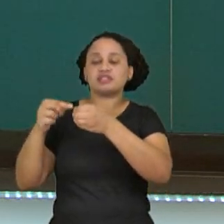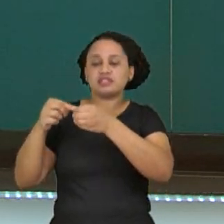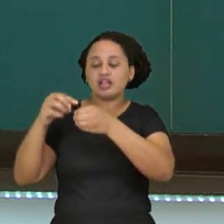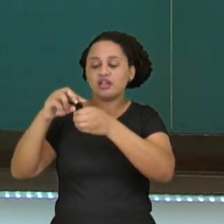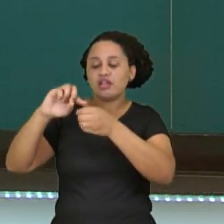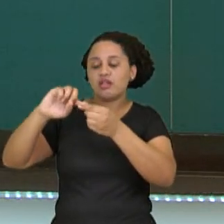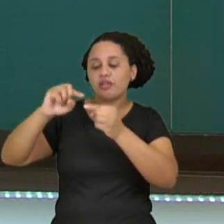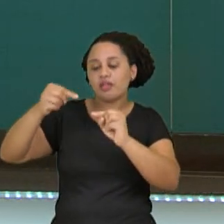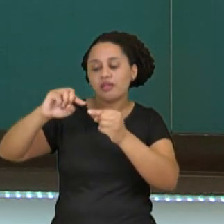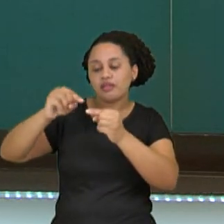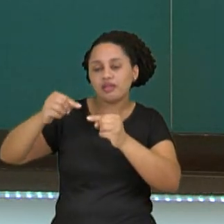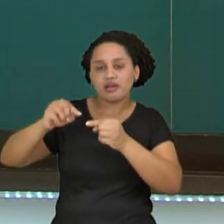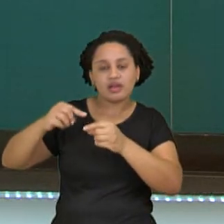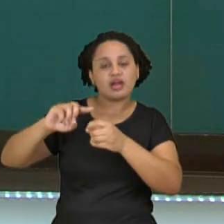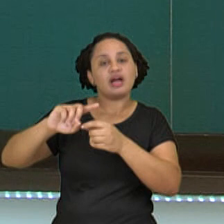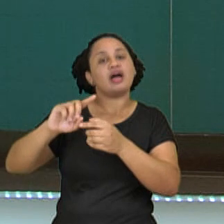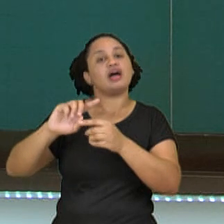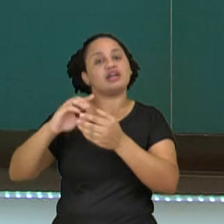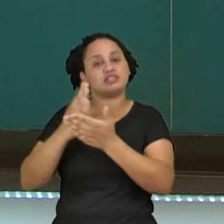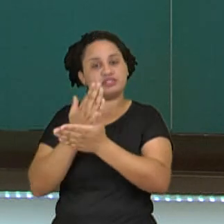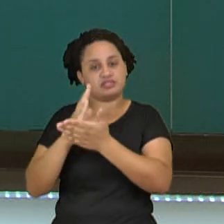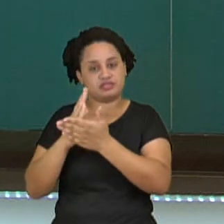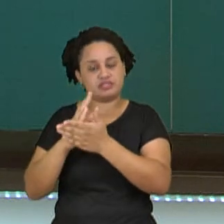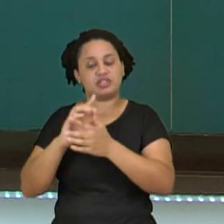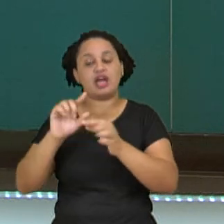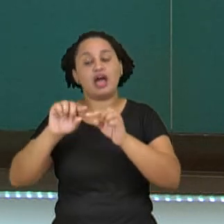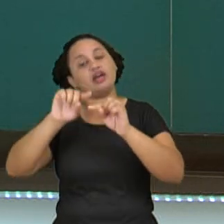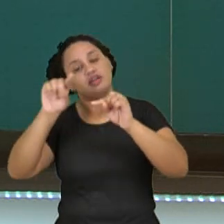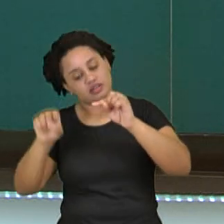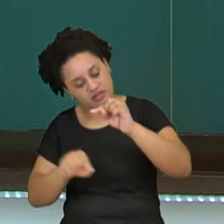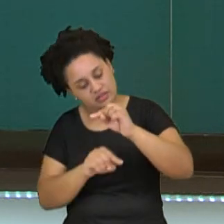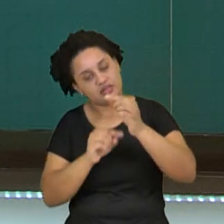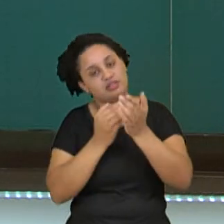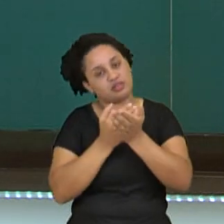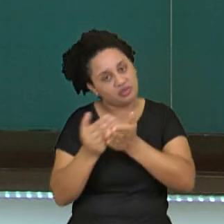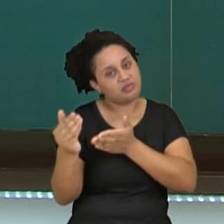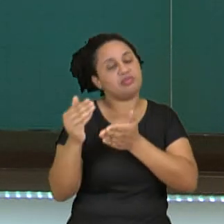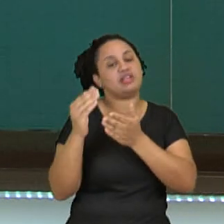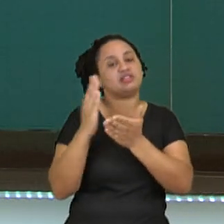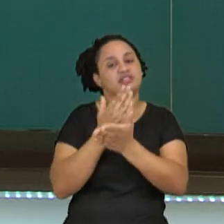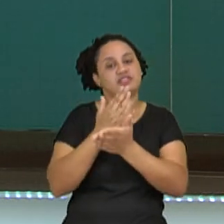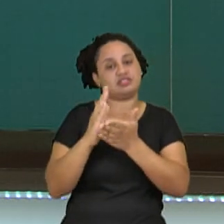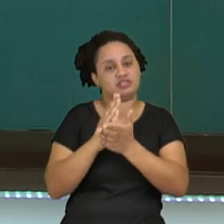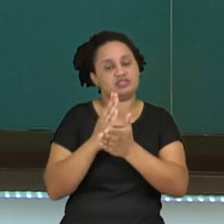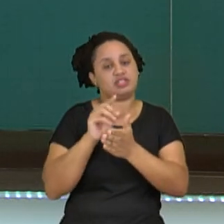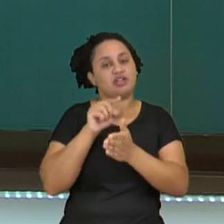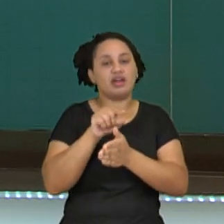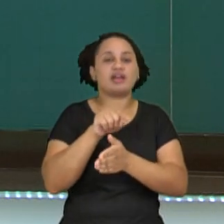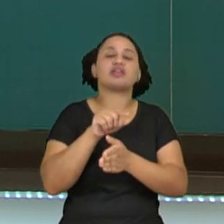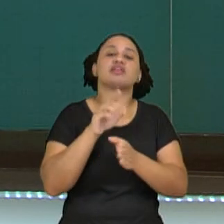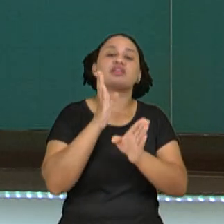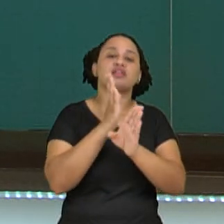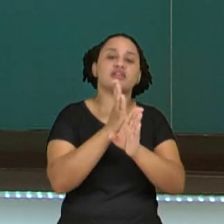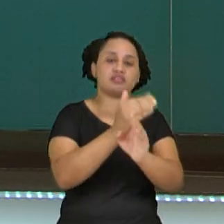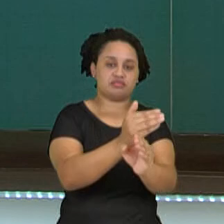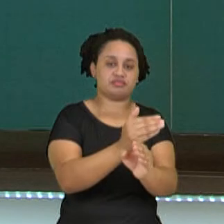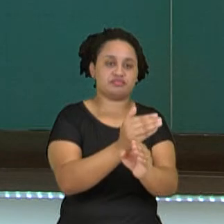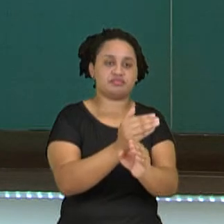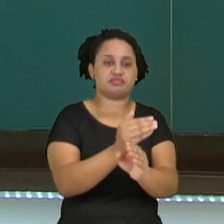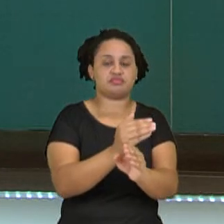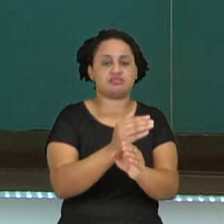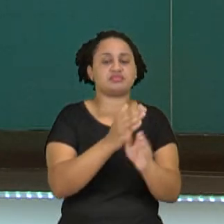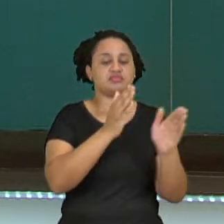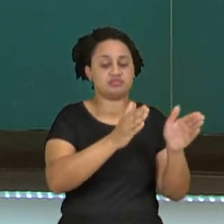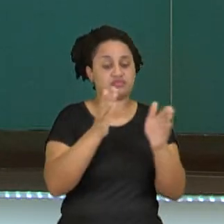dividir, até que ela entra, propriamente dito, na fase de divisão celular, no caso aqui, na mitose, que é dividida em várias fases também. Que